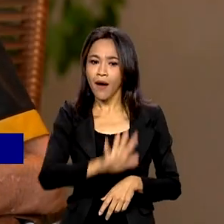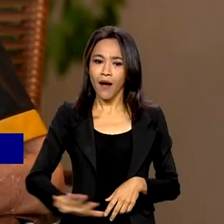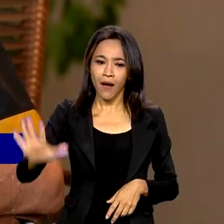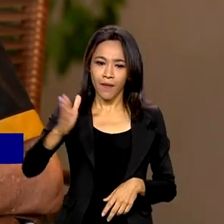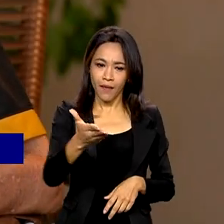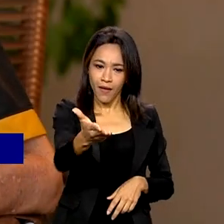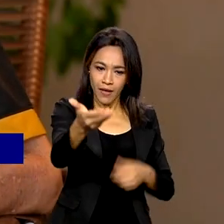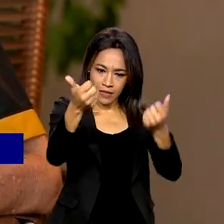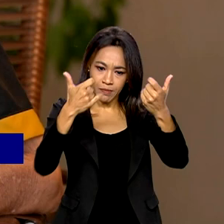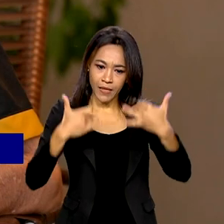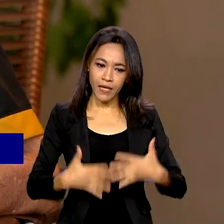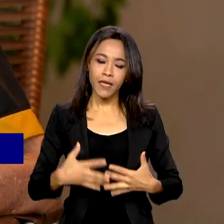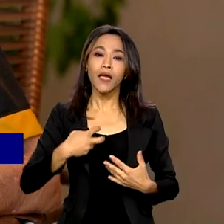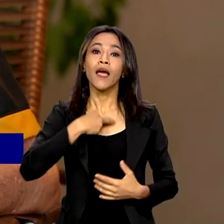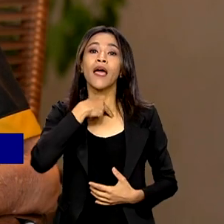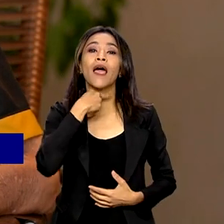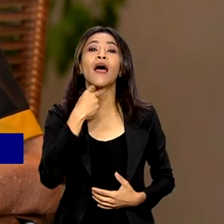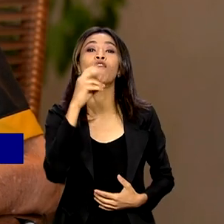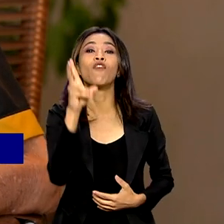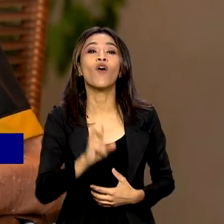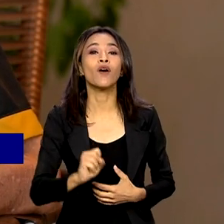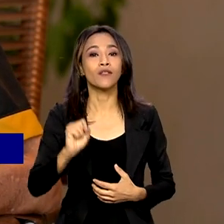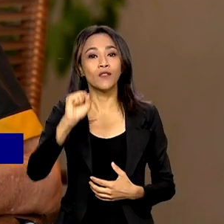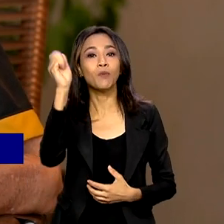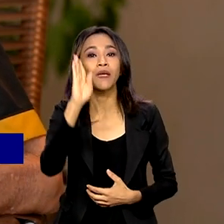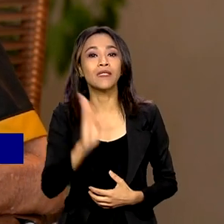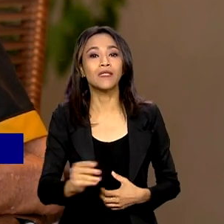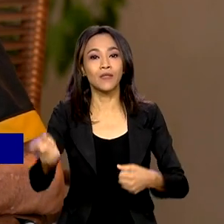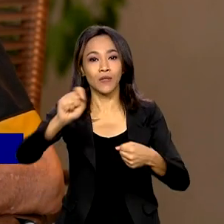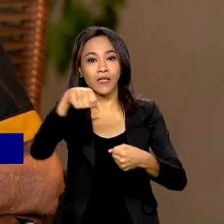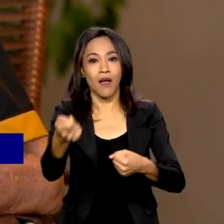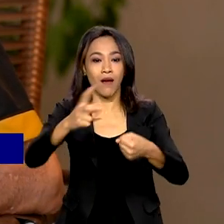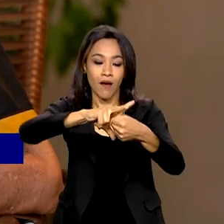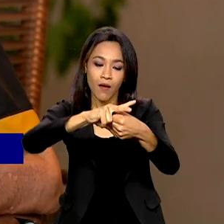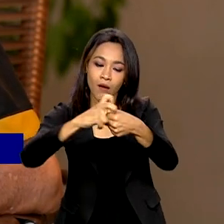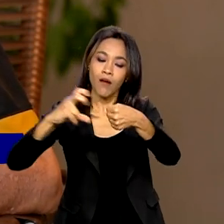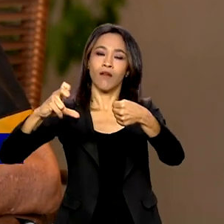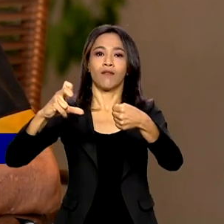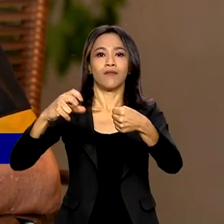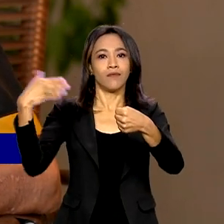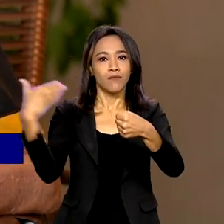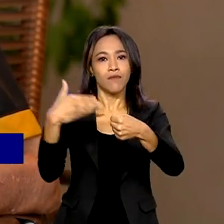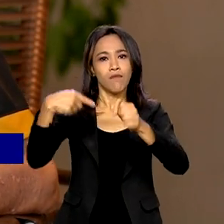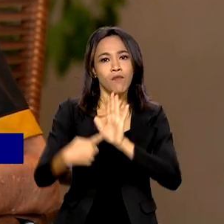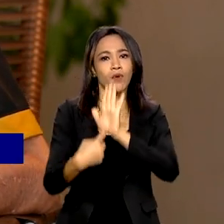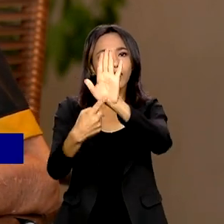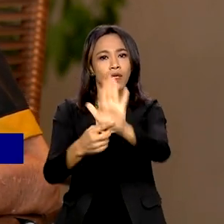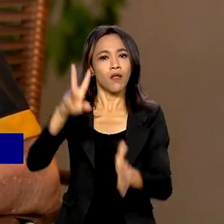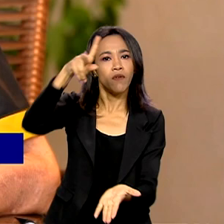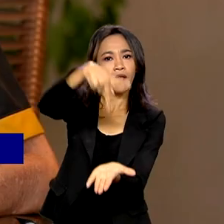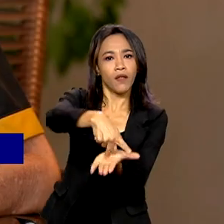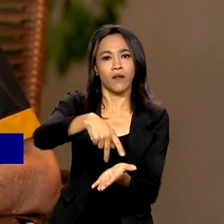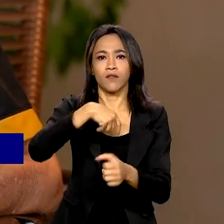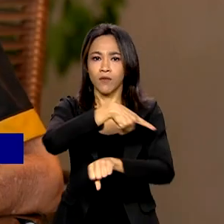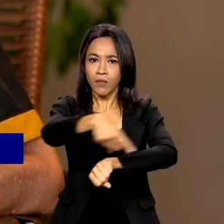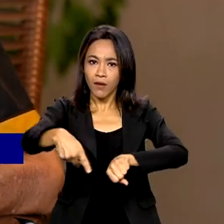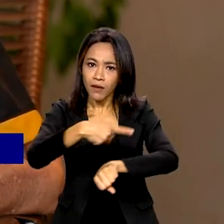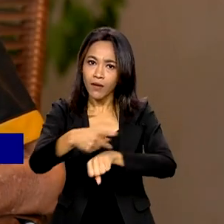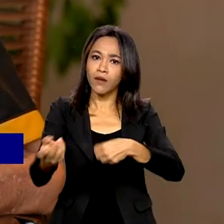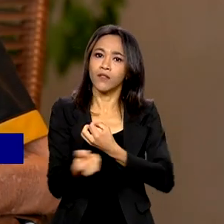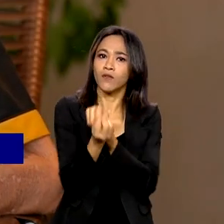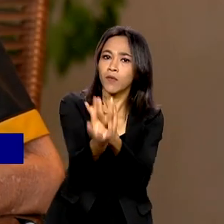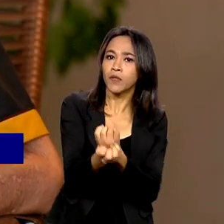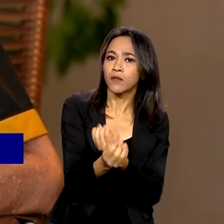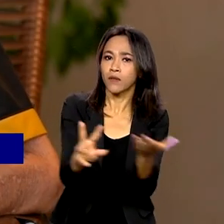que coloca o caboclo nessas florestas atualizado com a verdade do país, a verdade do mundo. Fatos